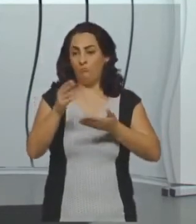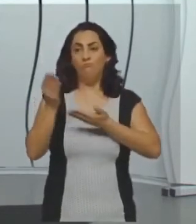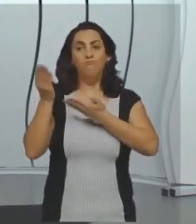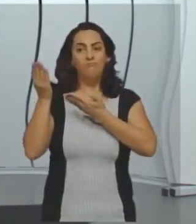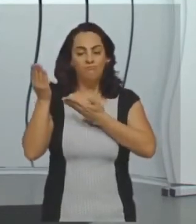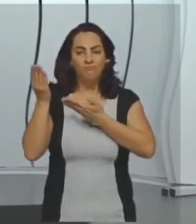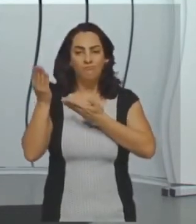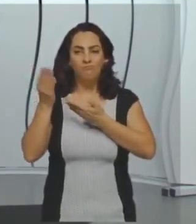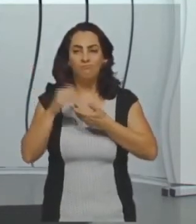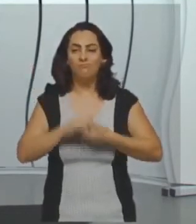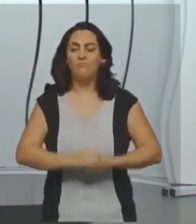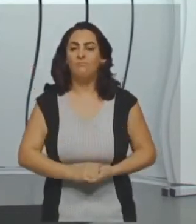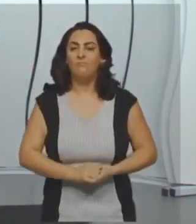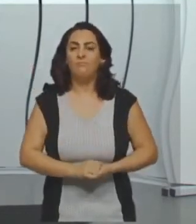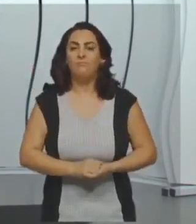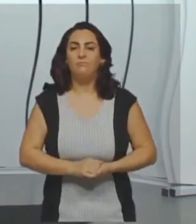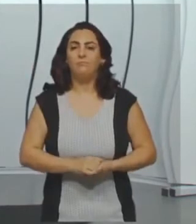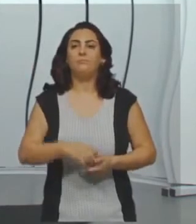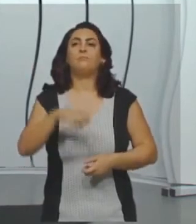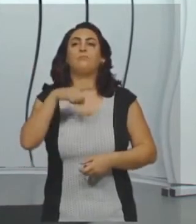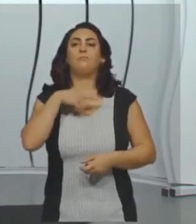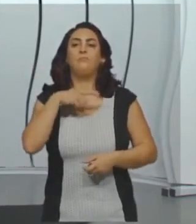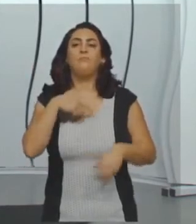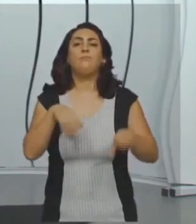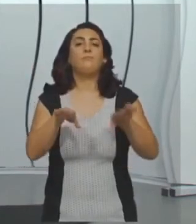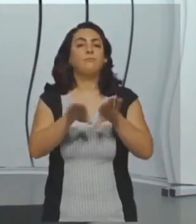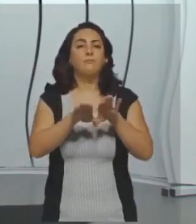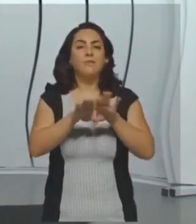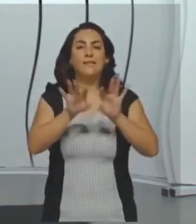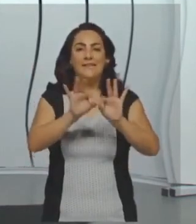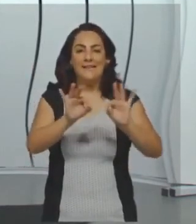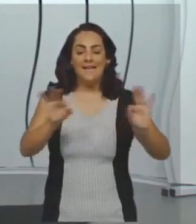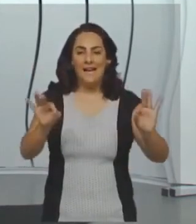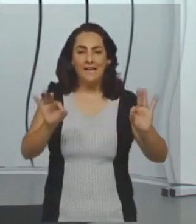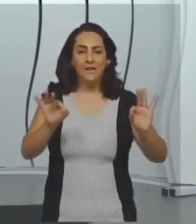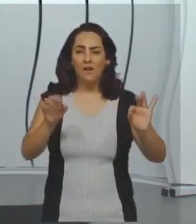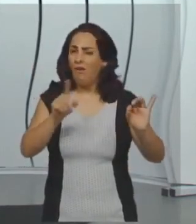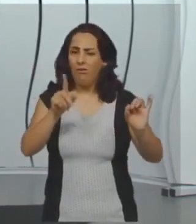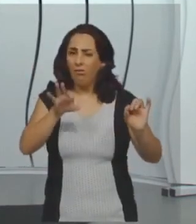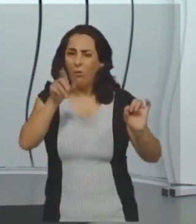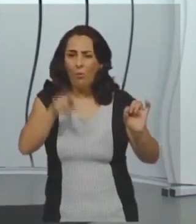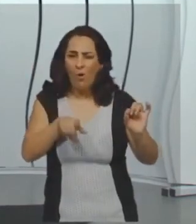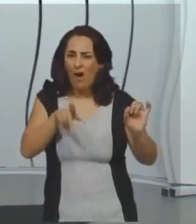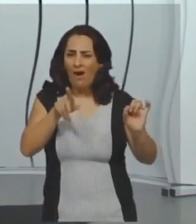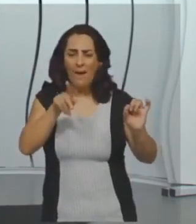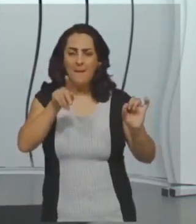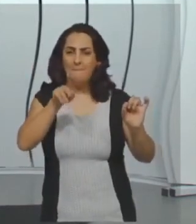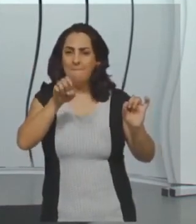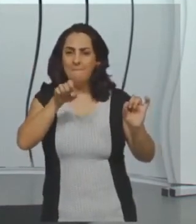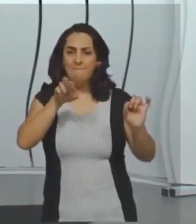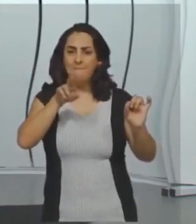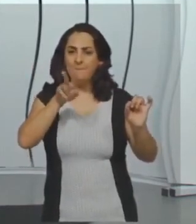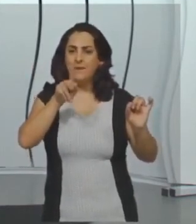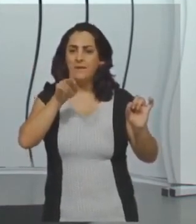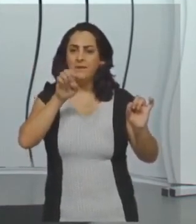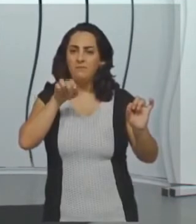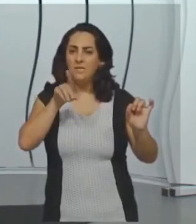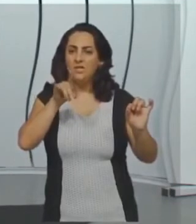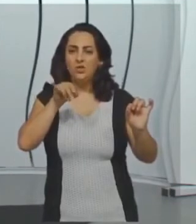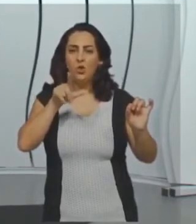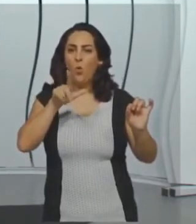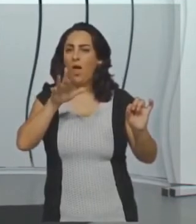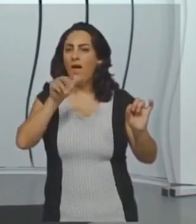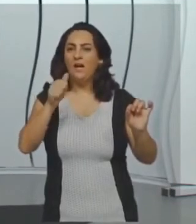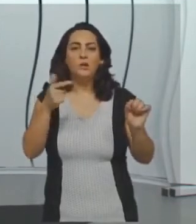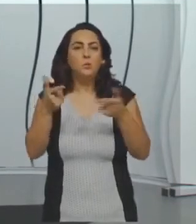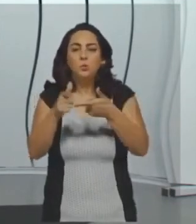retas são perpendiculares, a gente usa este símbolo aqui. Bom, existem retas concorrentes que